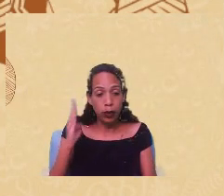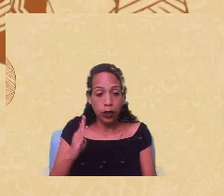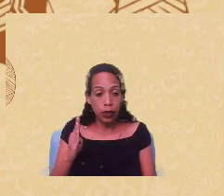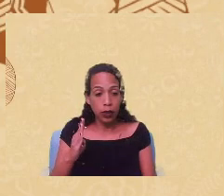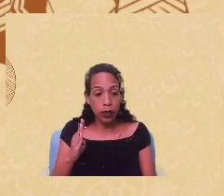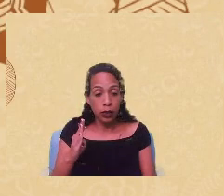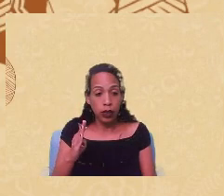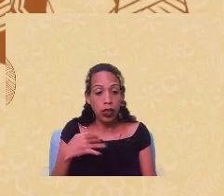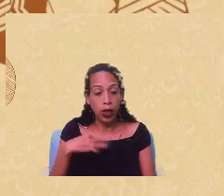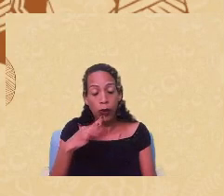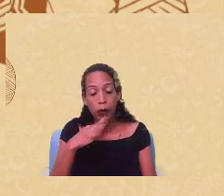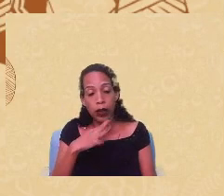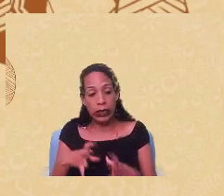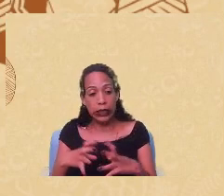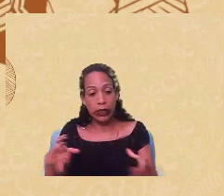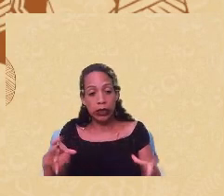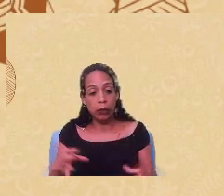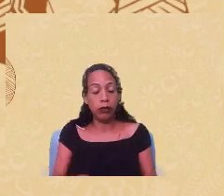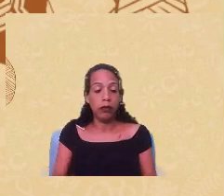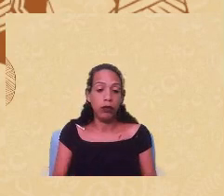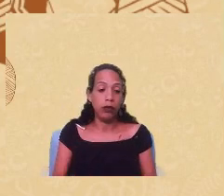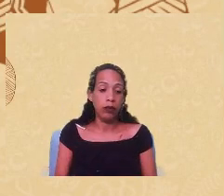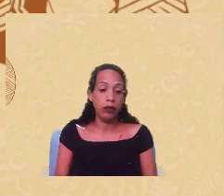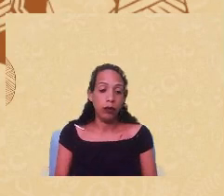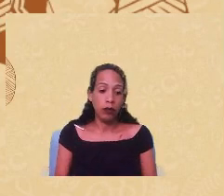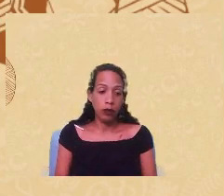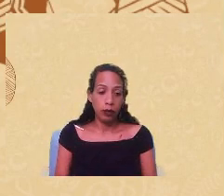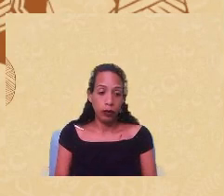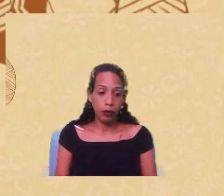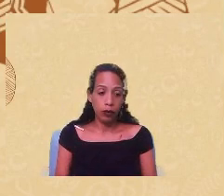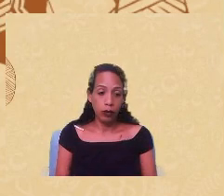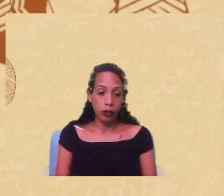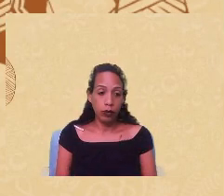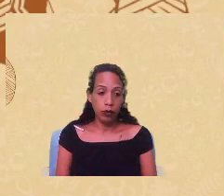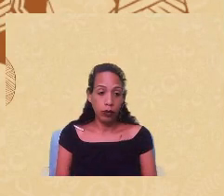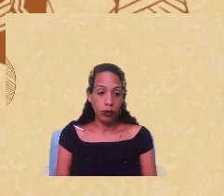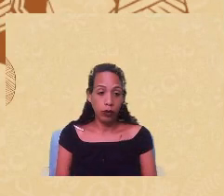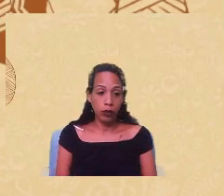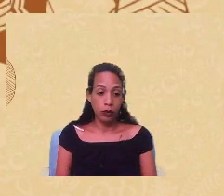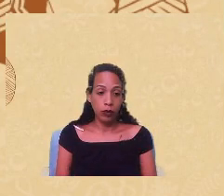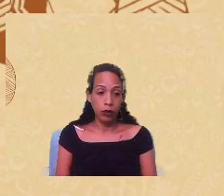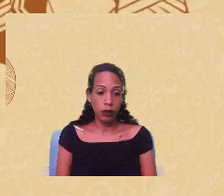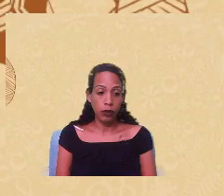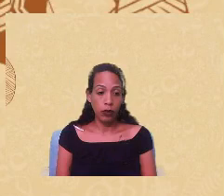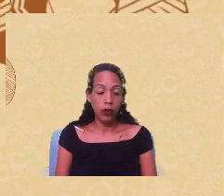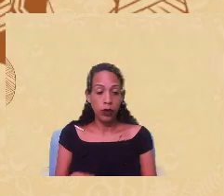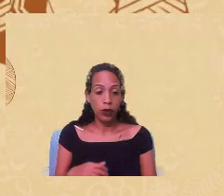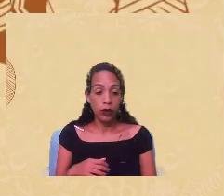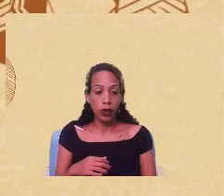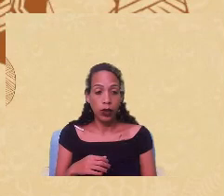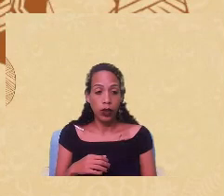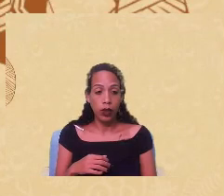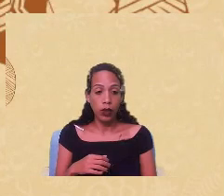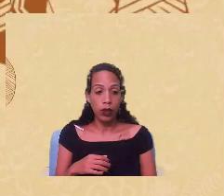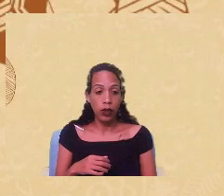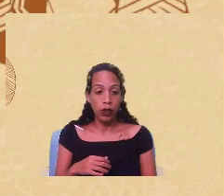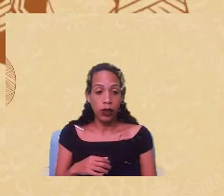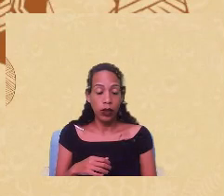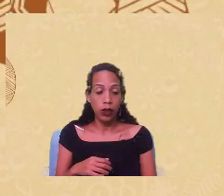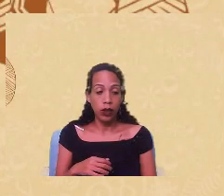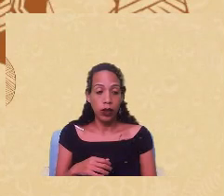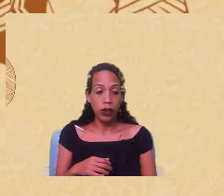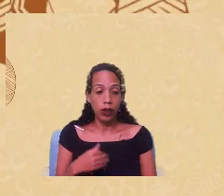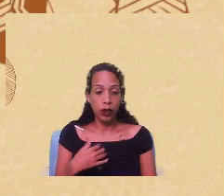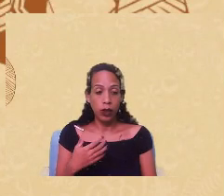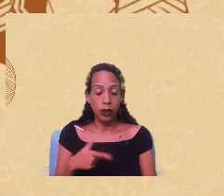bastante complexa eu queria responder se você deixar eu queria dizer para a Paula que assim a